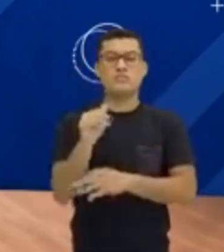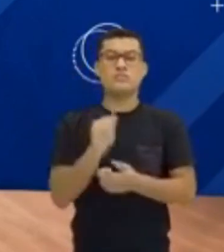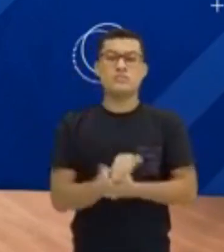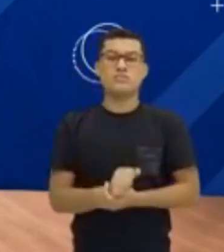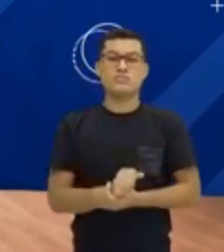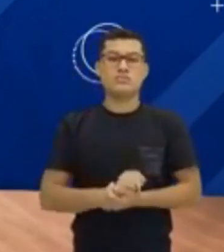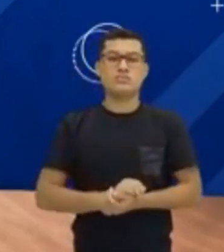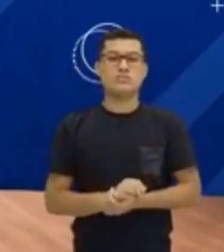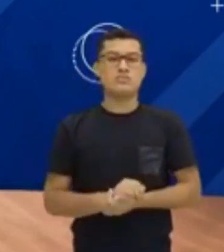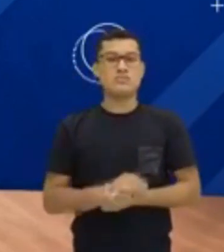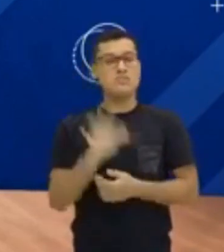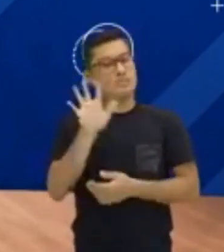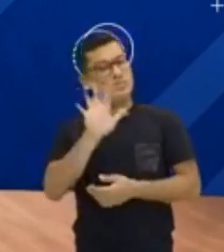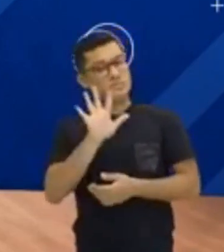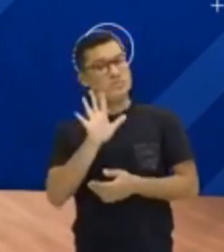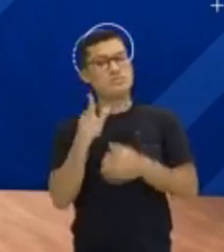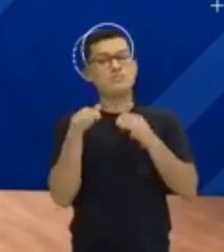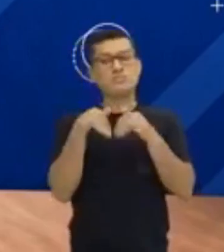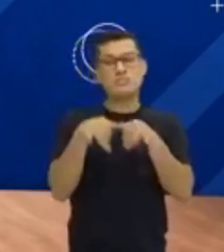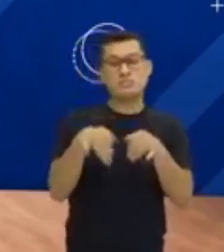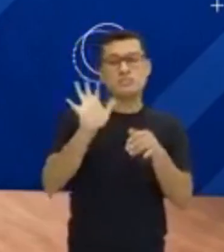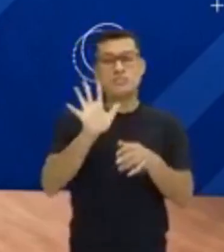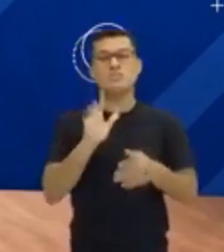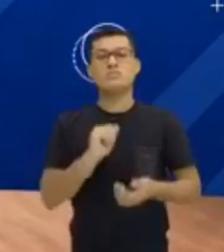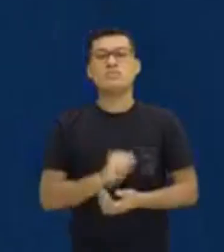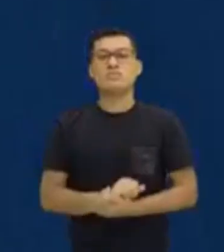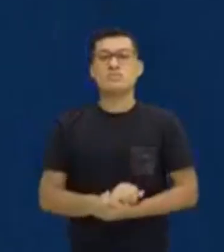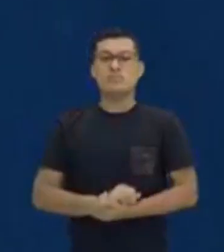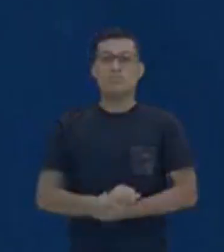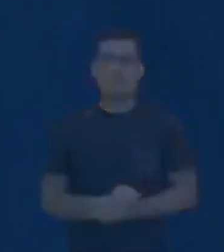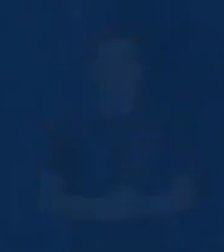tarde. Vamos ficando por aqui. Até a próxima!